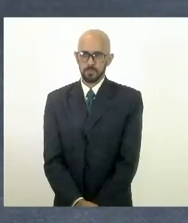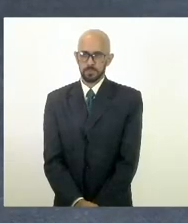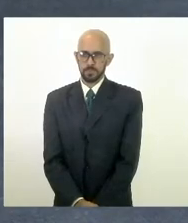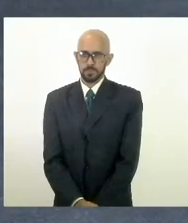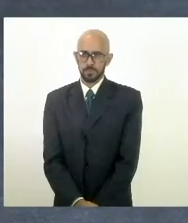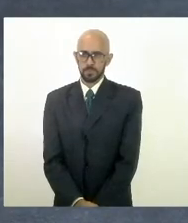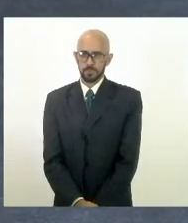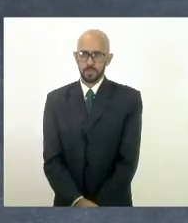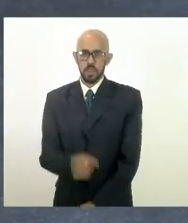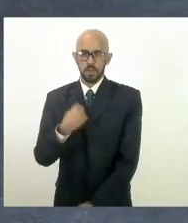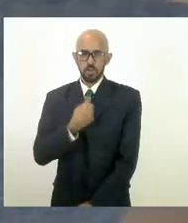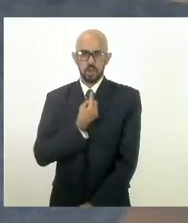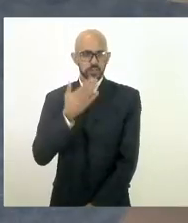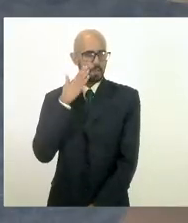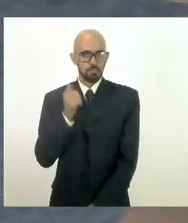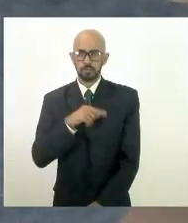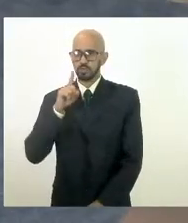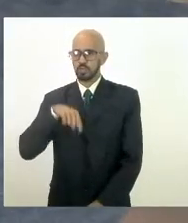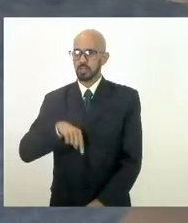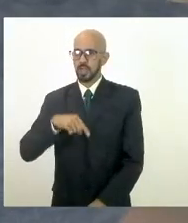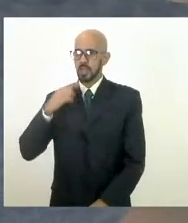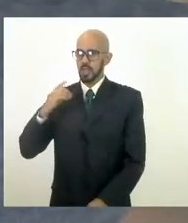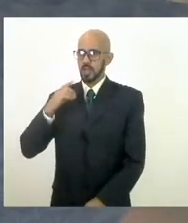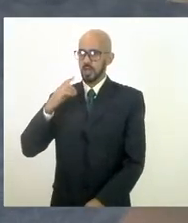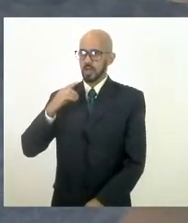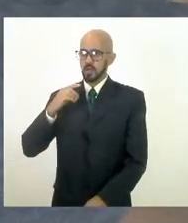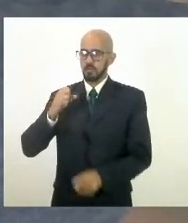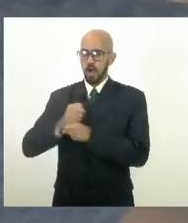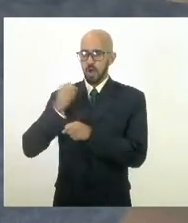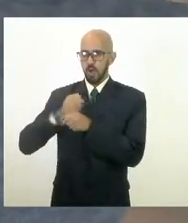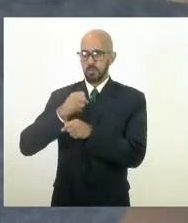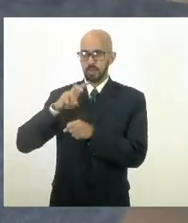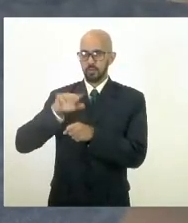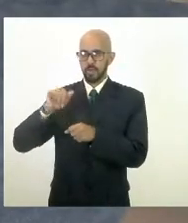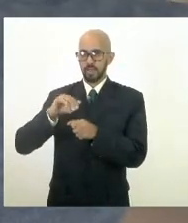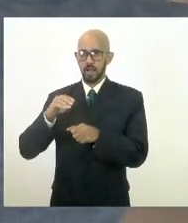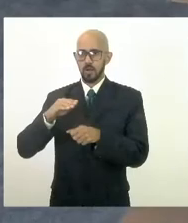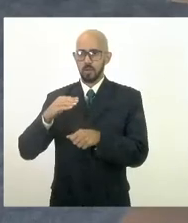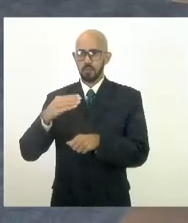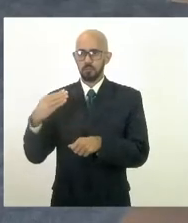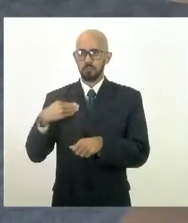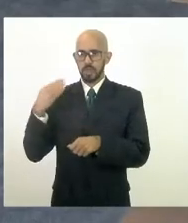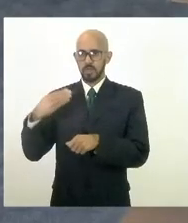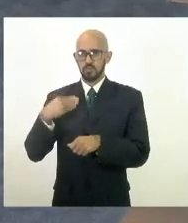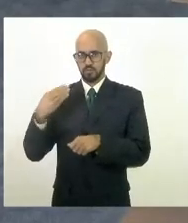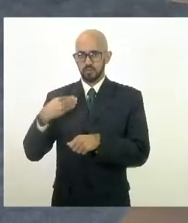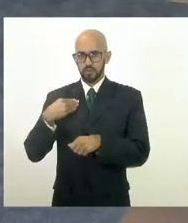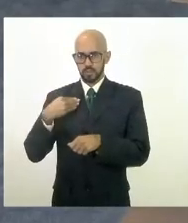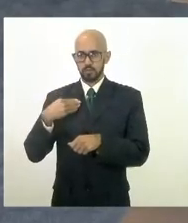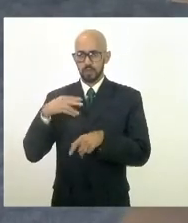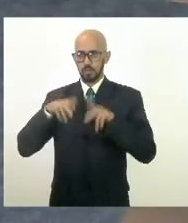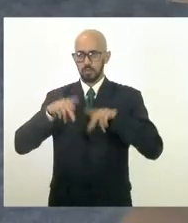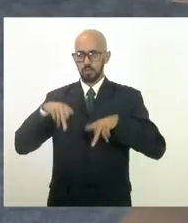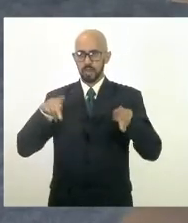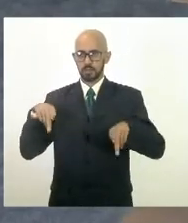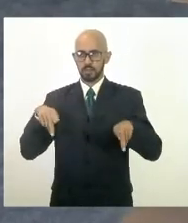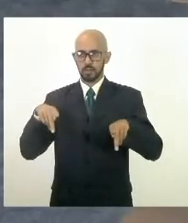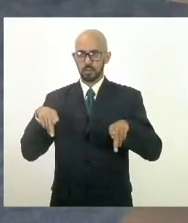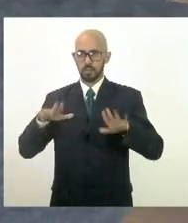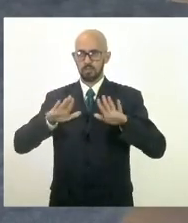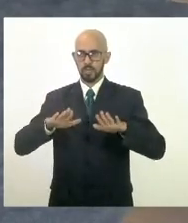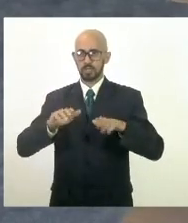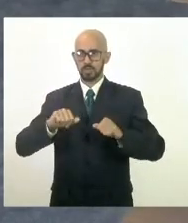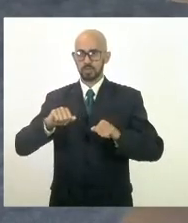que vai trazer grande benefício para a população foi o que eu disse são 120 quilômetros que vamos encurtar para 3 quilômetros mas é o